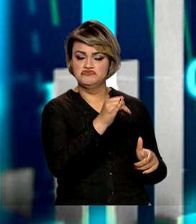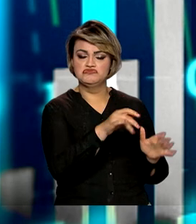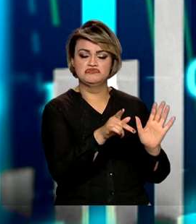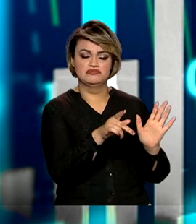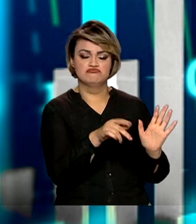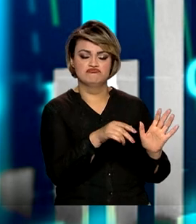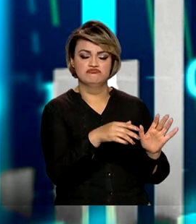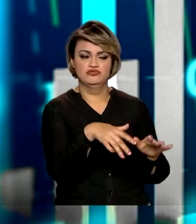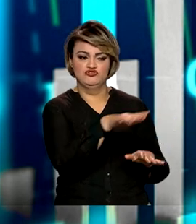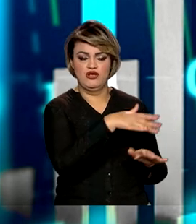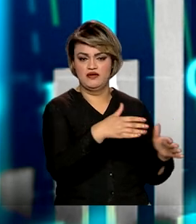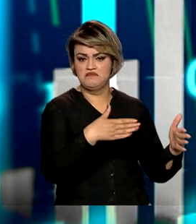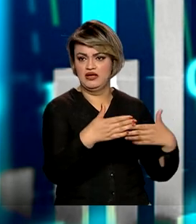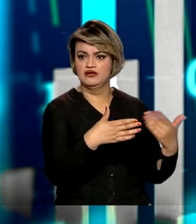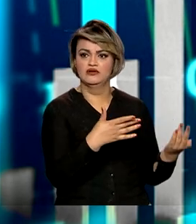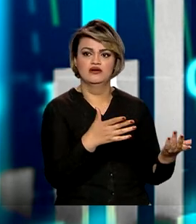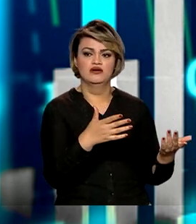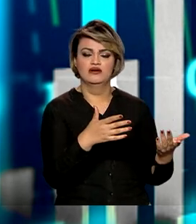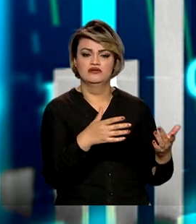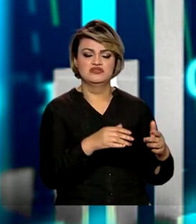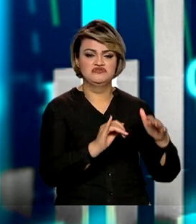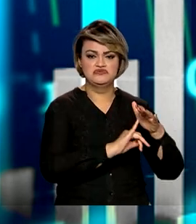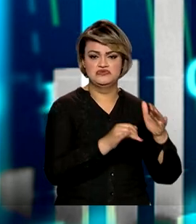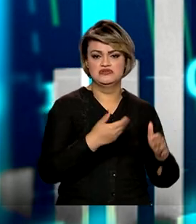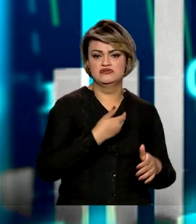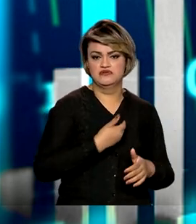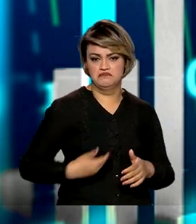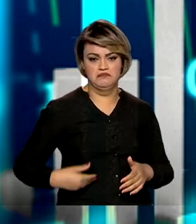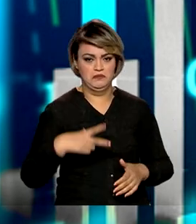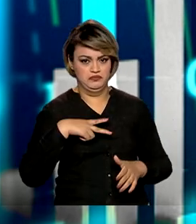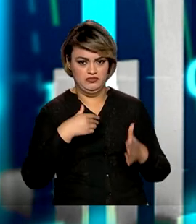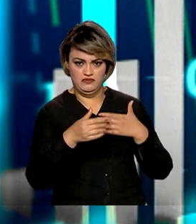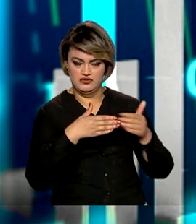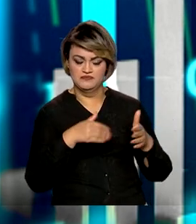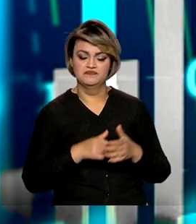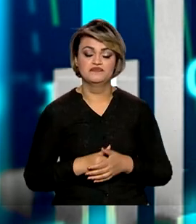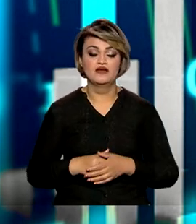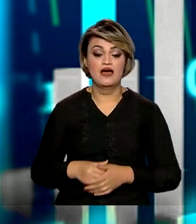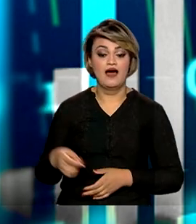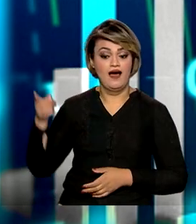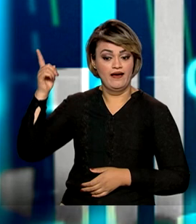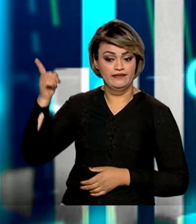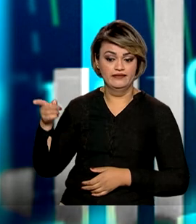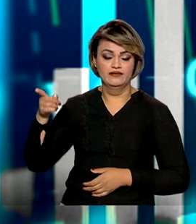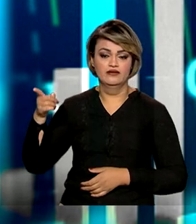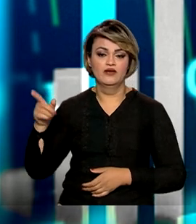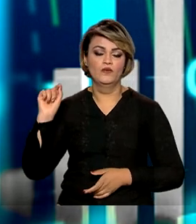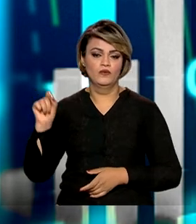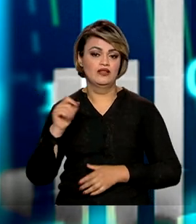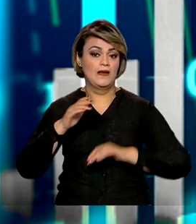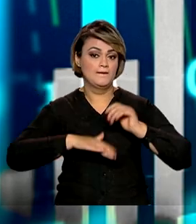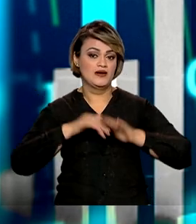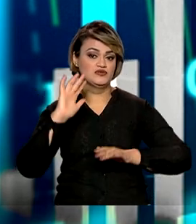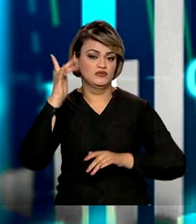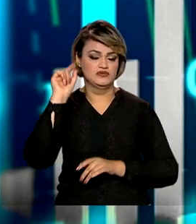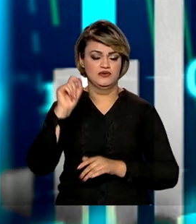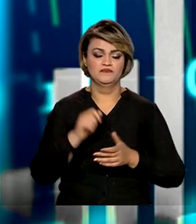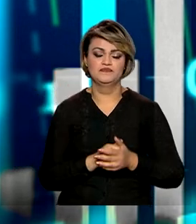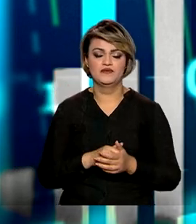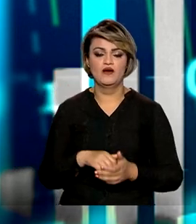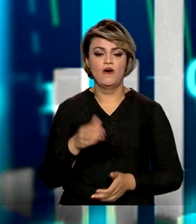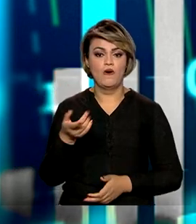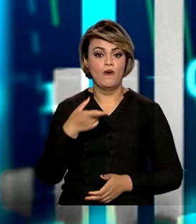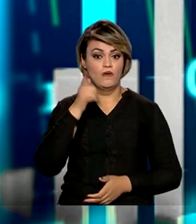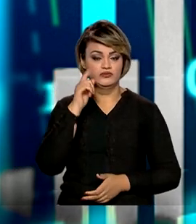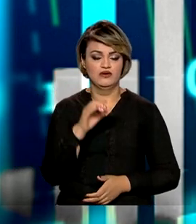financeiras do mercado, sejam instituições financeiras públicas ou privadas. O que nós temos, então, de concreto? Ontem, o Copom